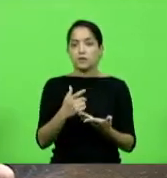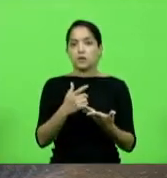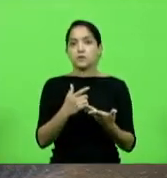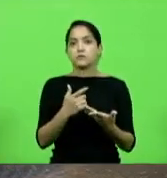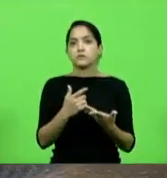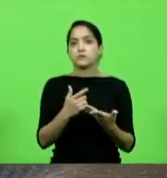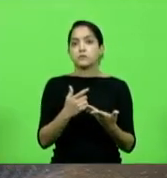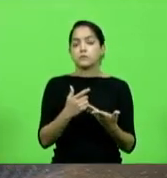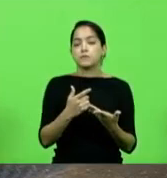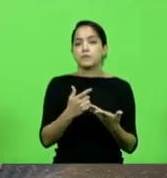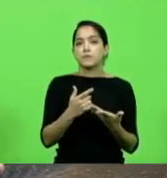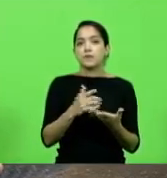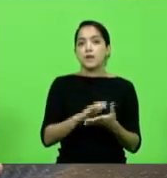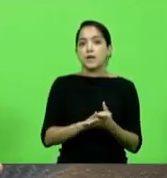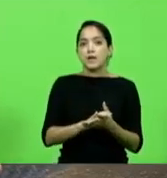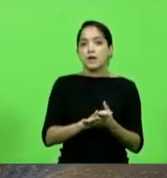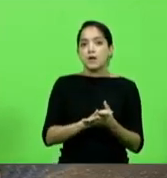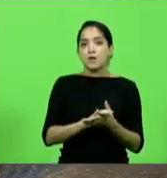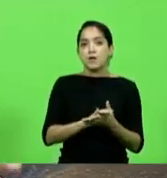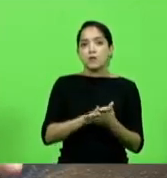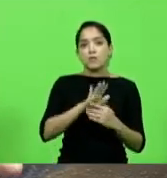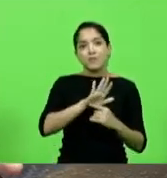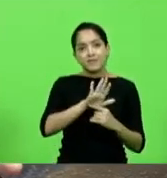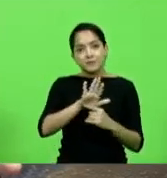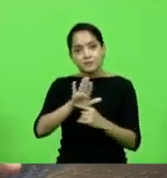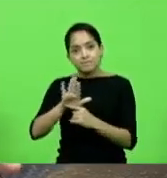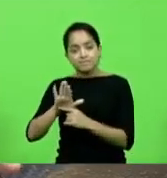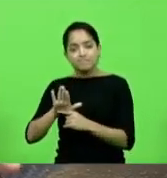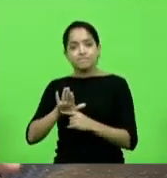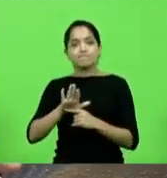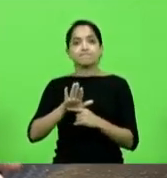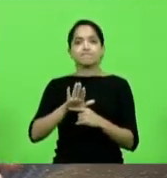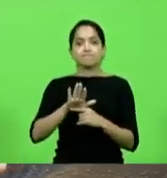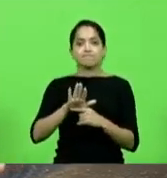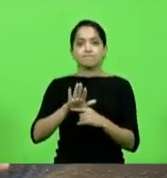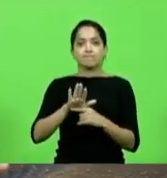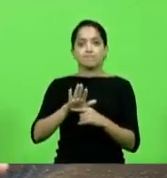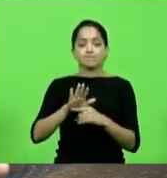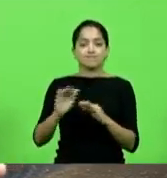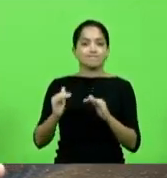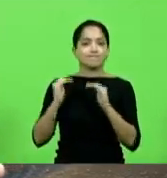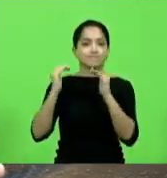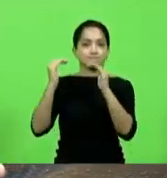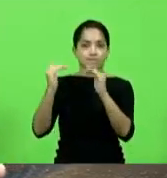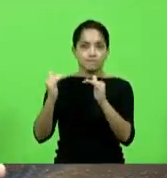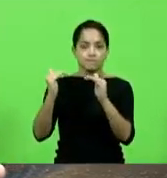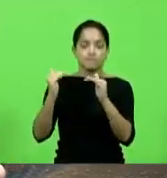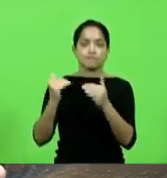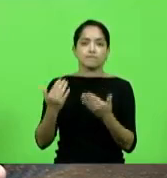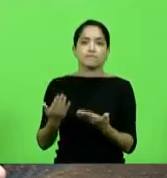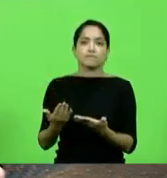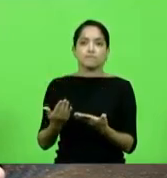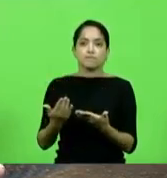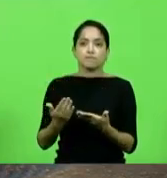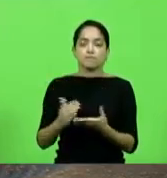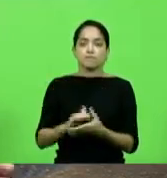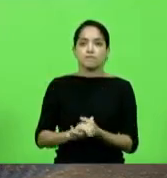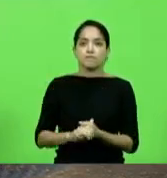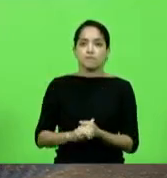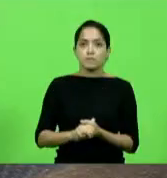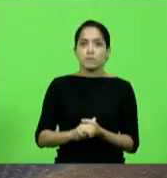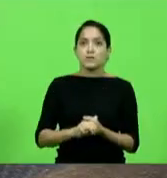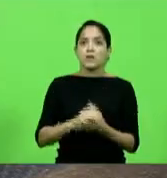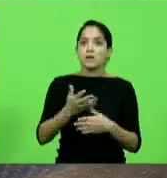uma contribuição gigantesca tanto no que diz respeito à